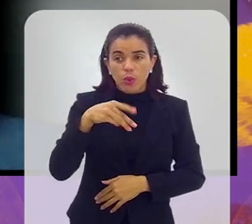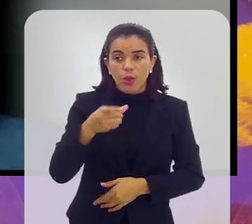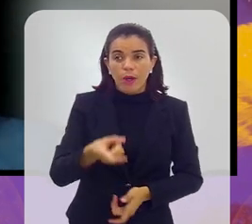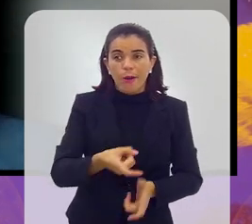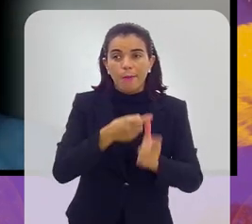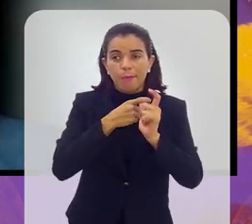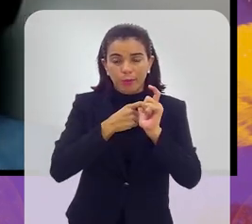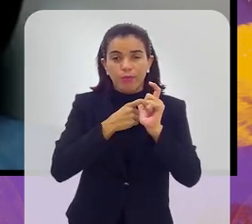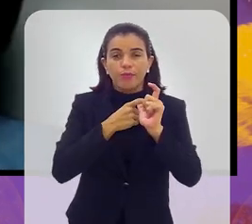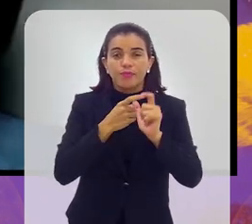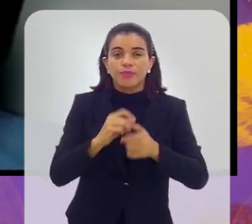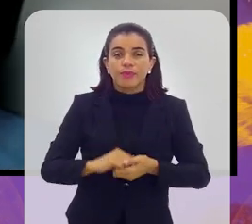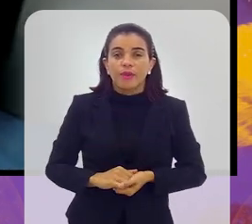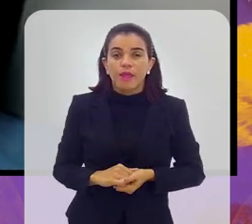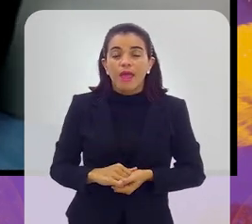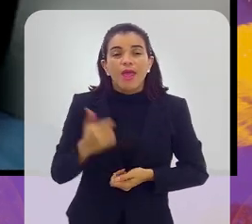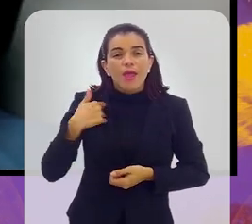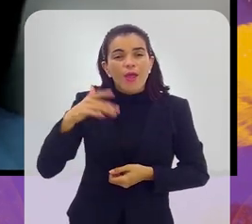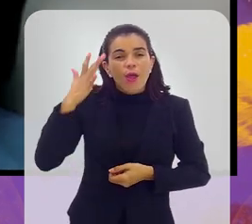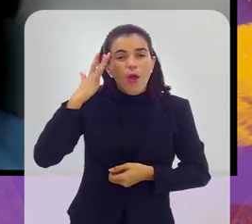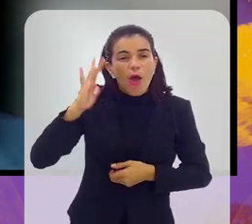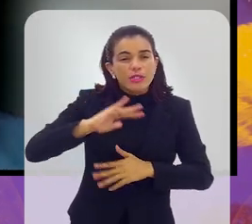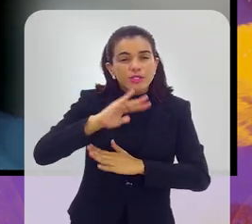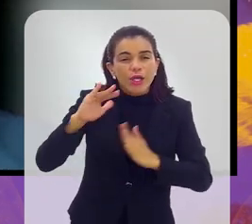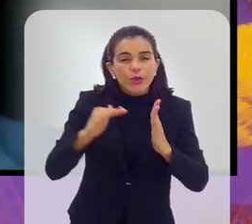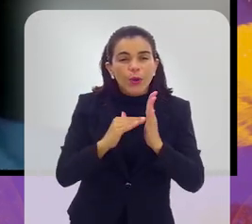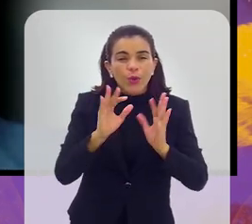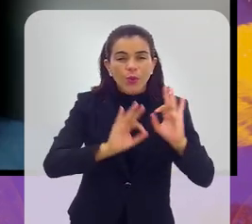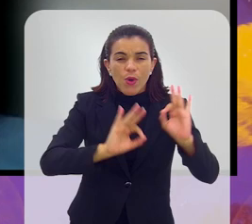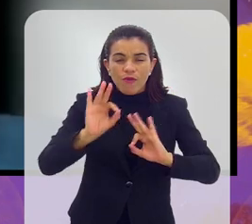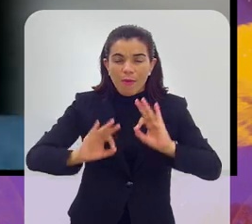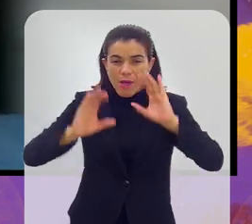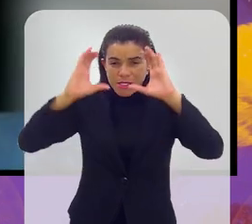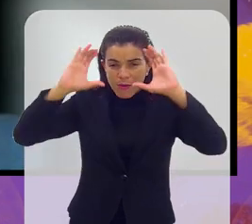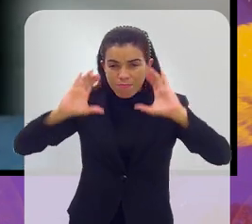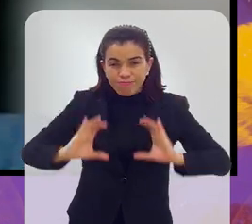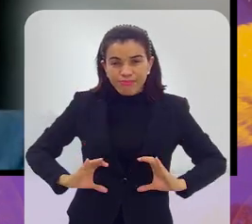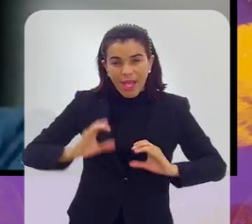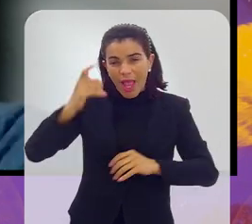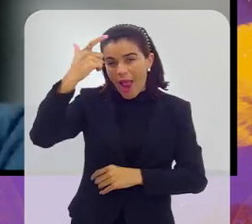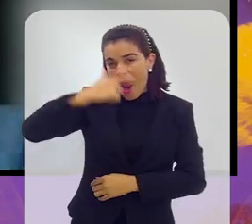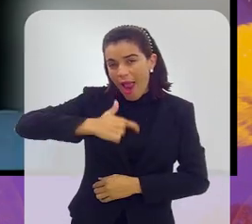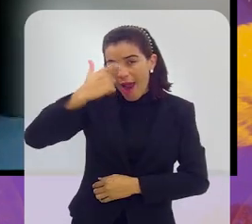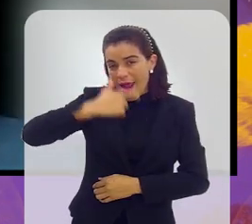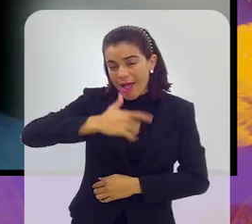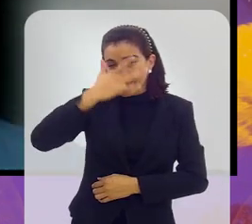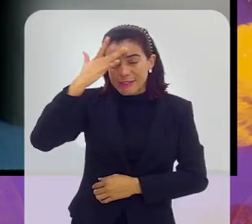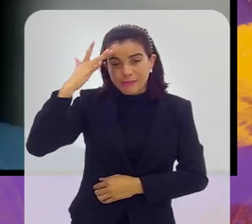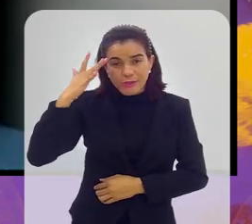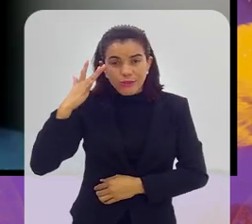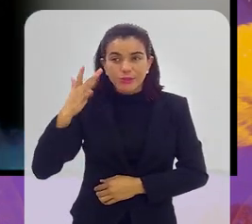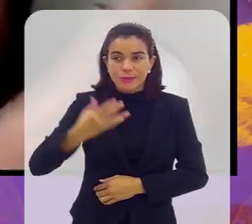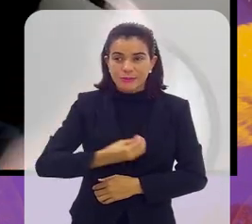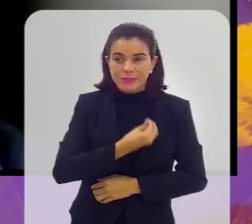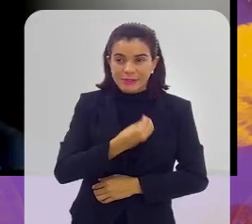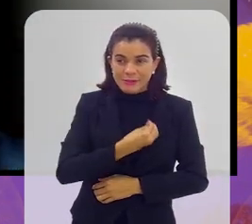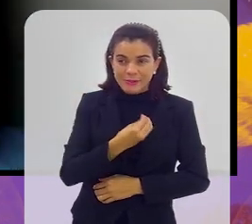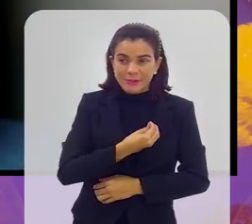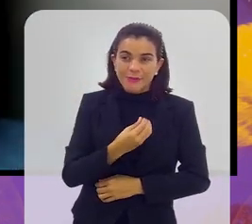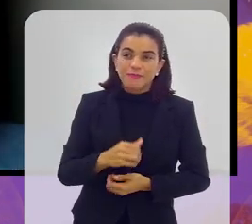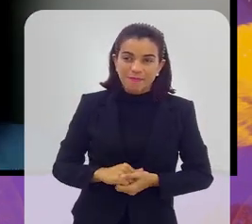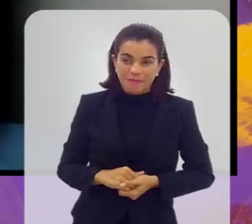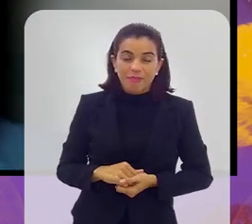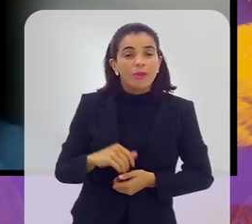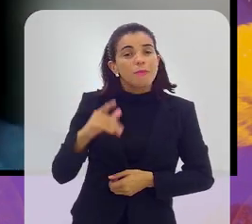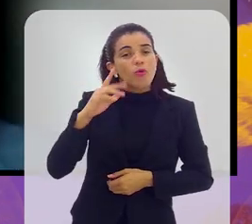esteja ali praticando uma feira. Então, eu acho que é toda uma formação de caráter dessas pessoas que passam pela competição e um dia